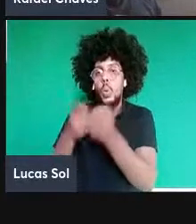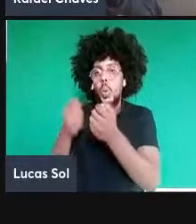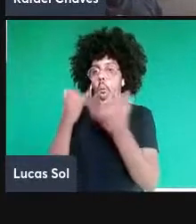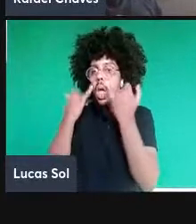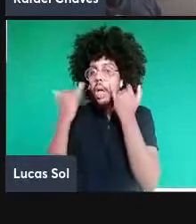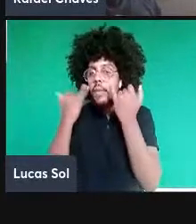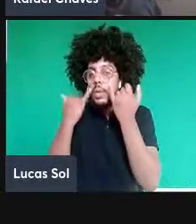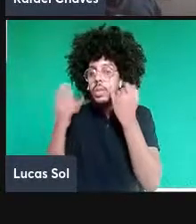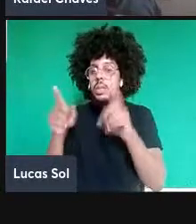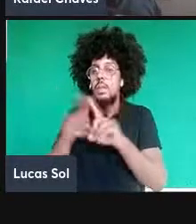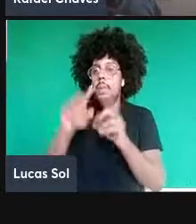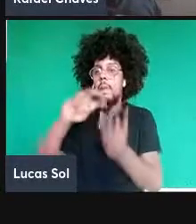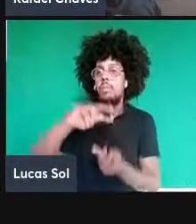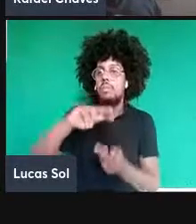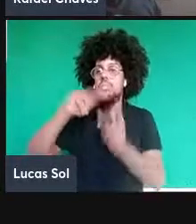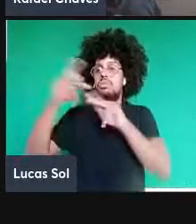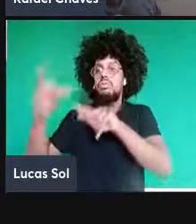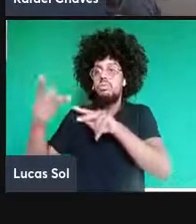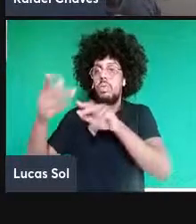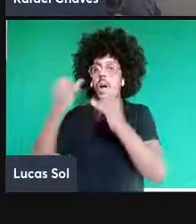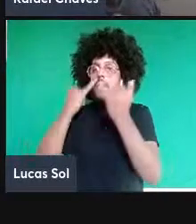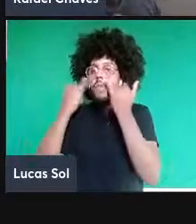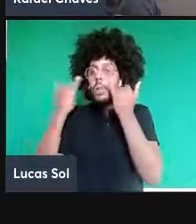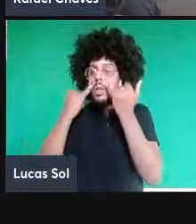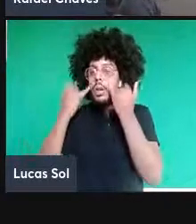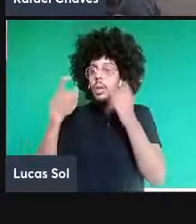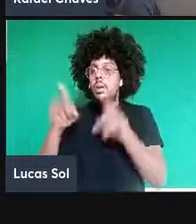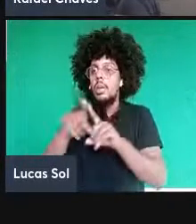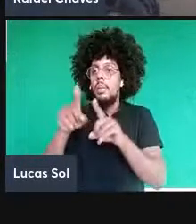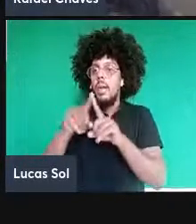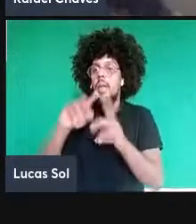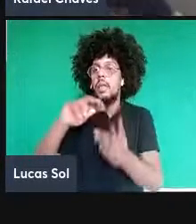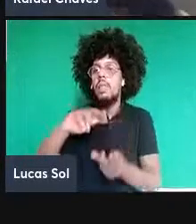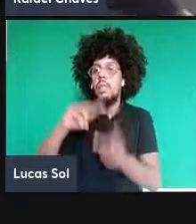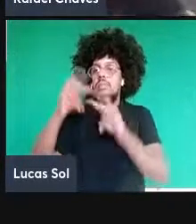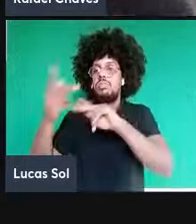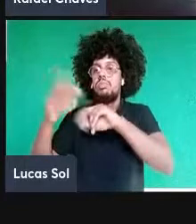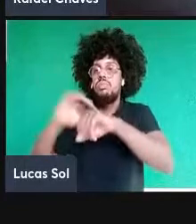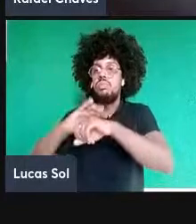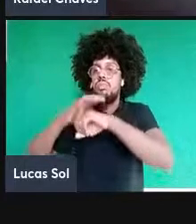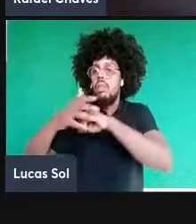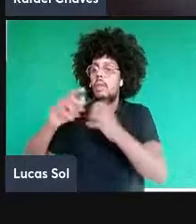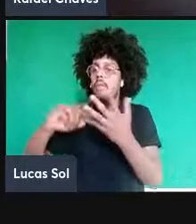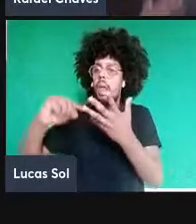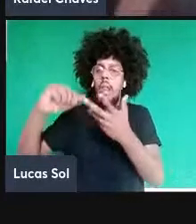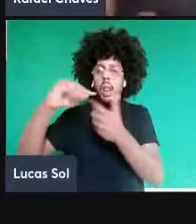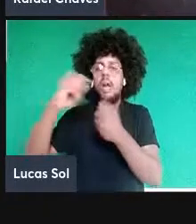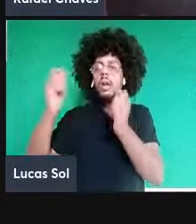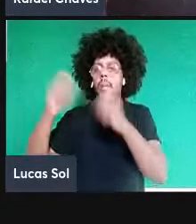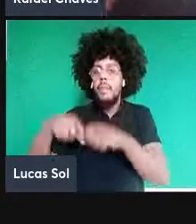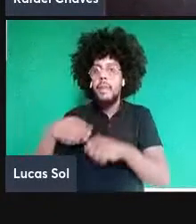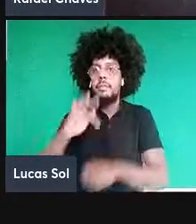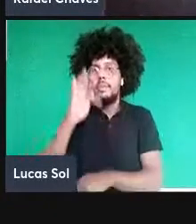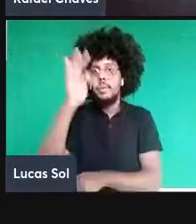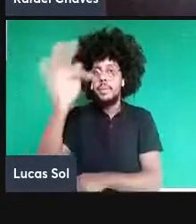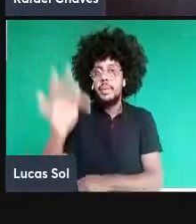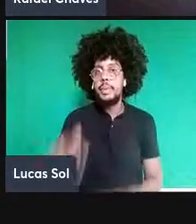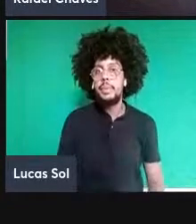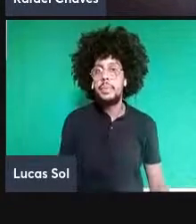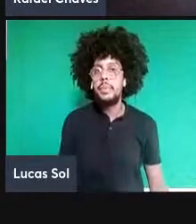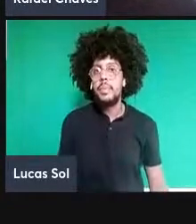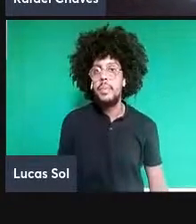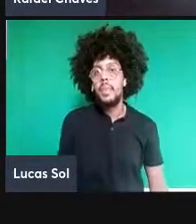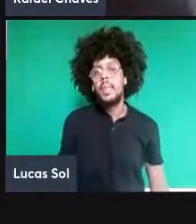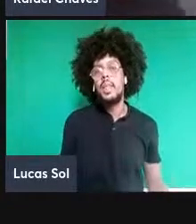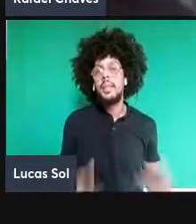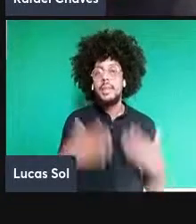emareamento, teleportação quântica e assim vai. Ok? Bom, então, com isso eu terminei aqui o meu